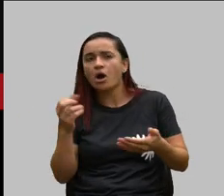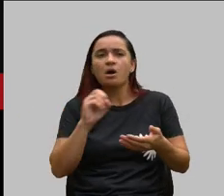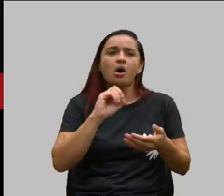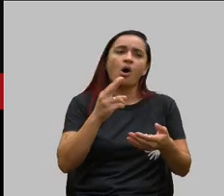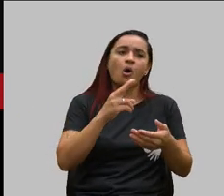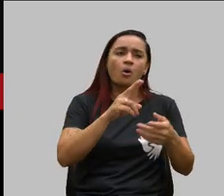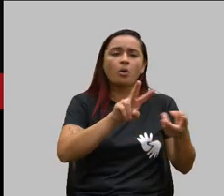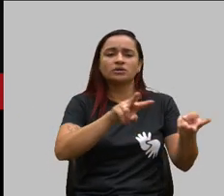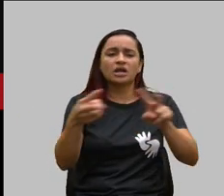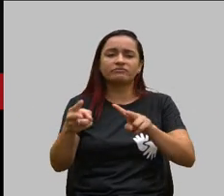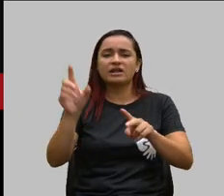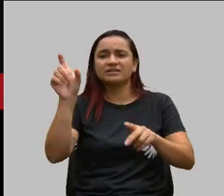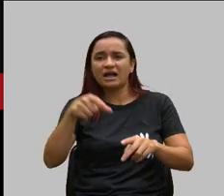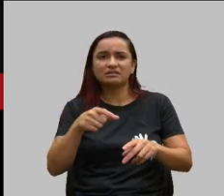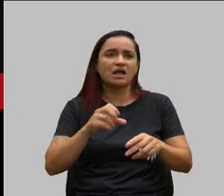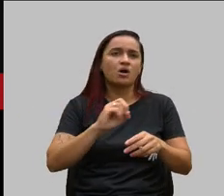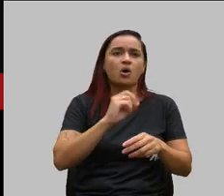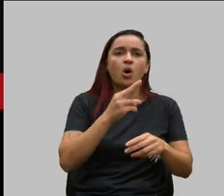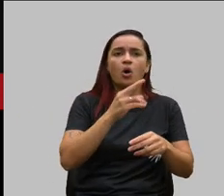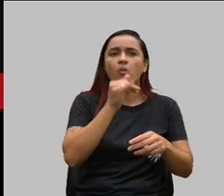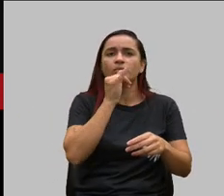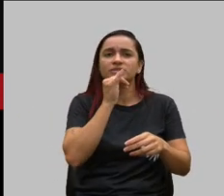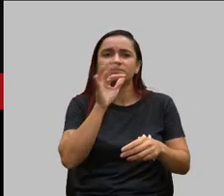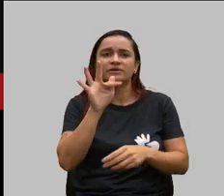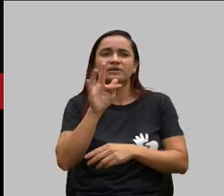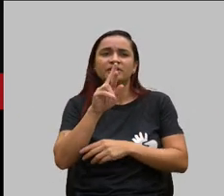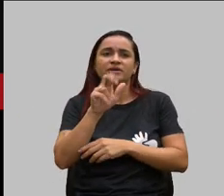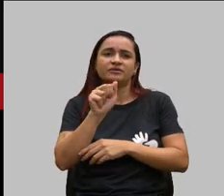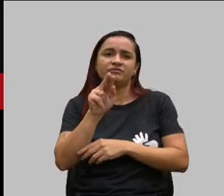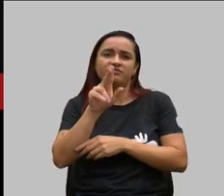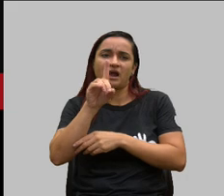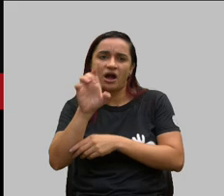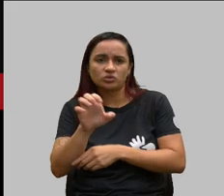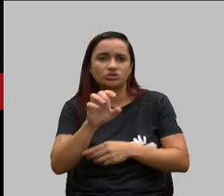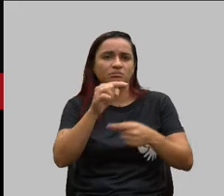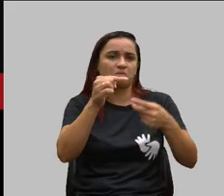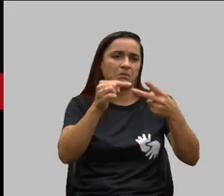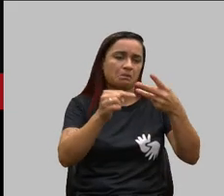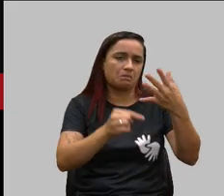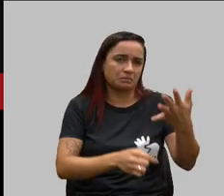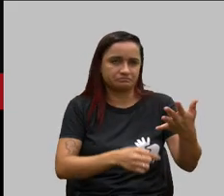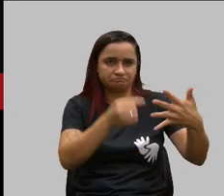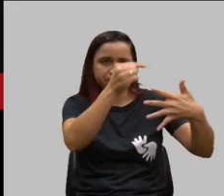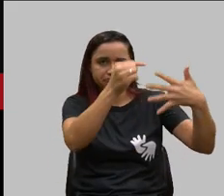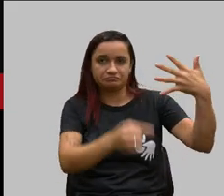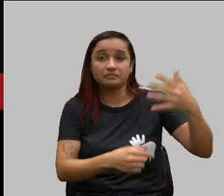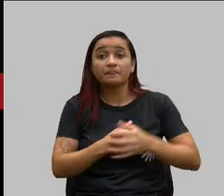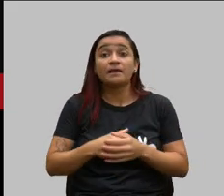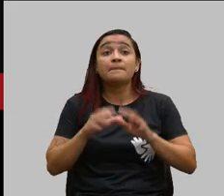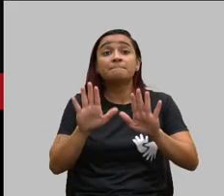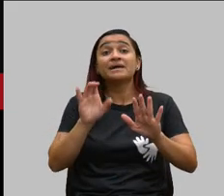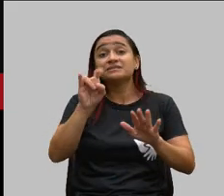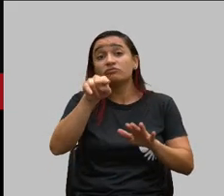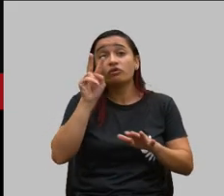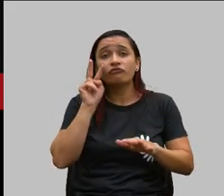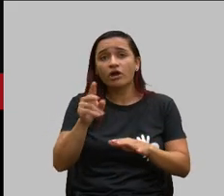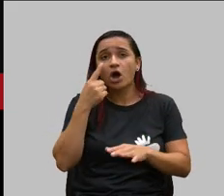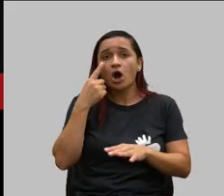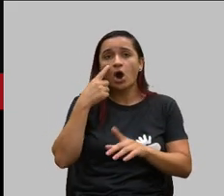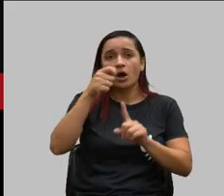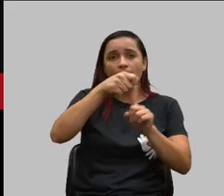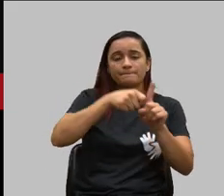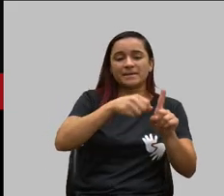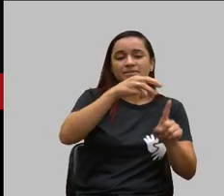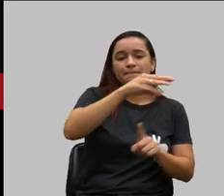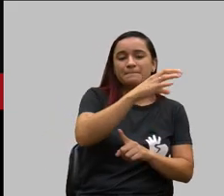fraude enfim portabilidade mas assim se vocês olharem entre março de 2013 perdão março de 2023 a